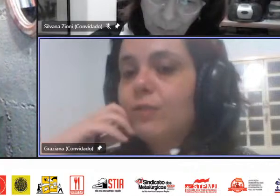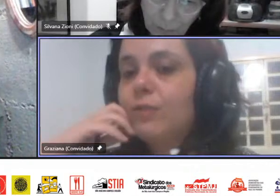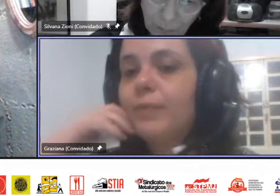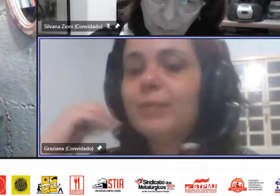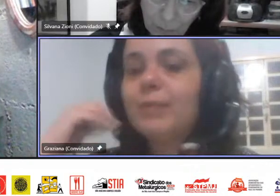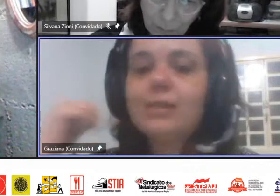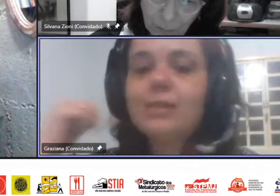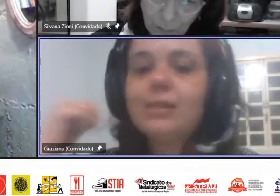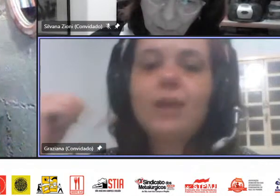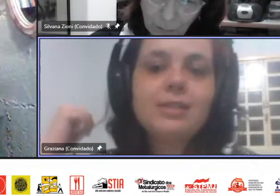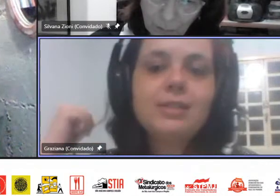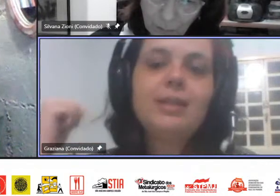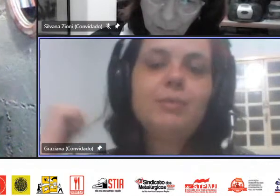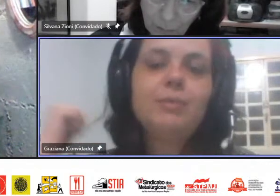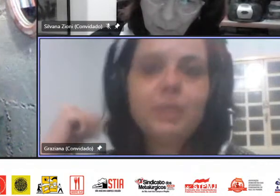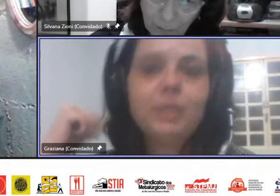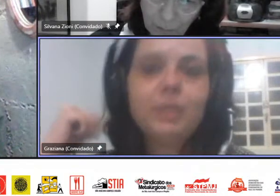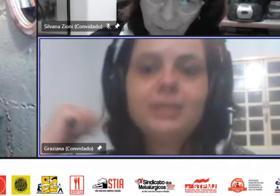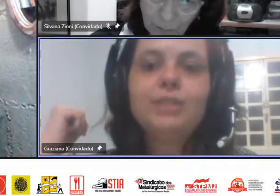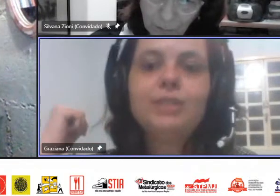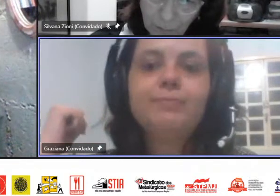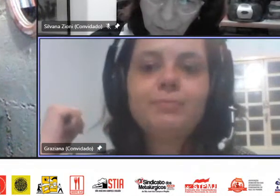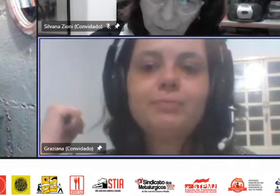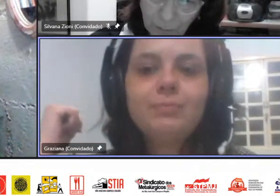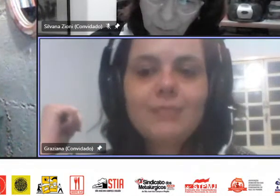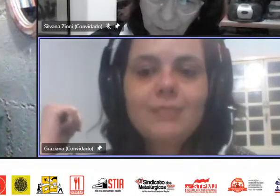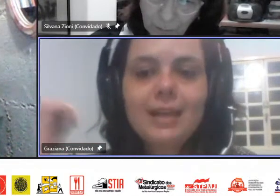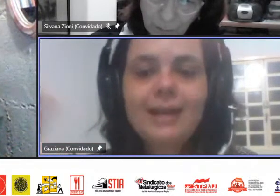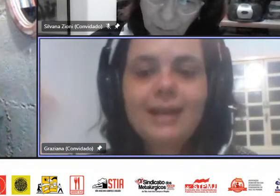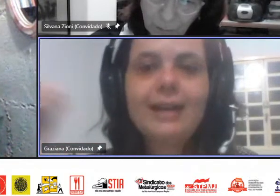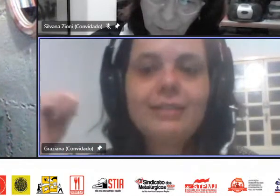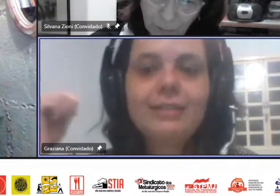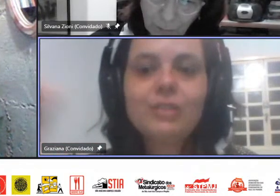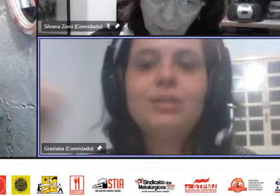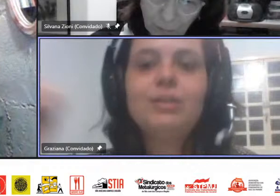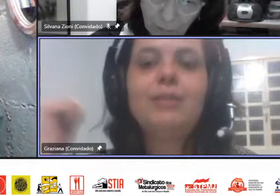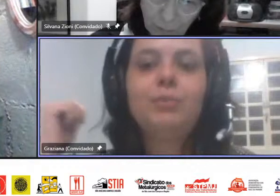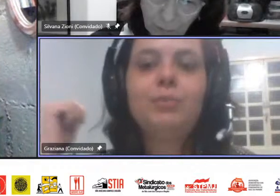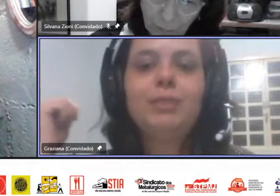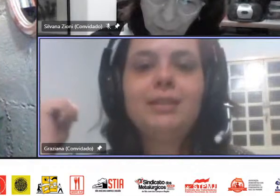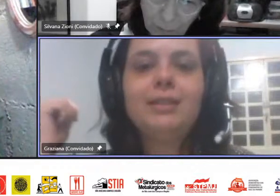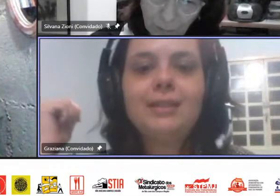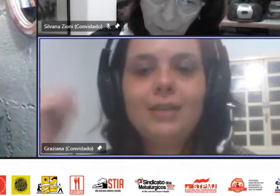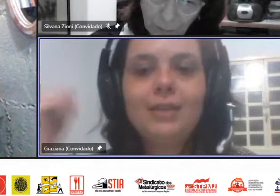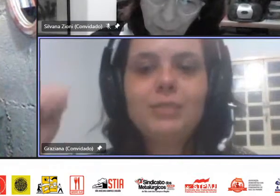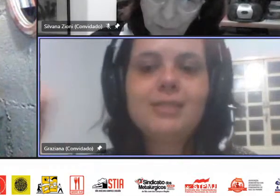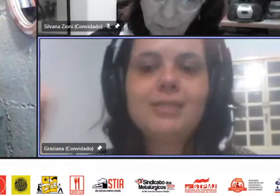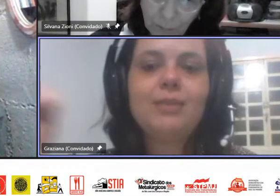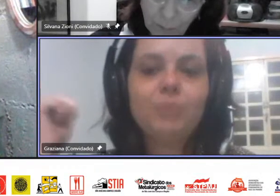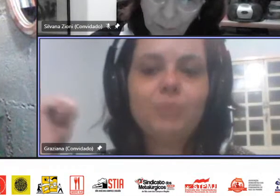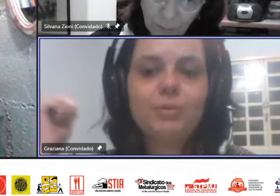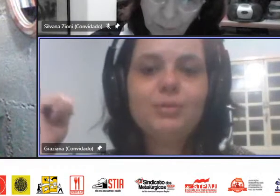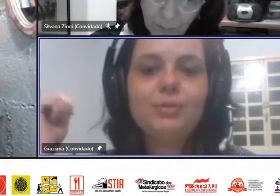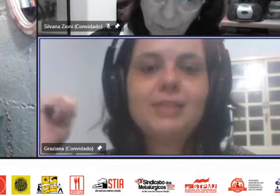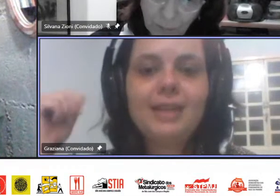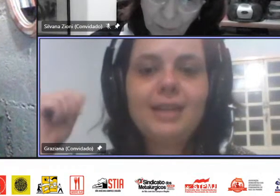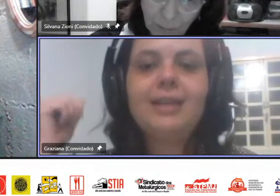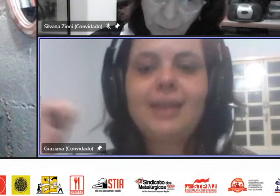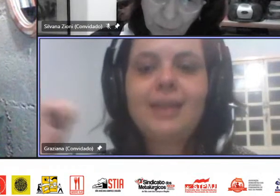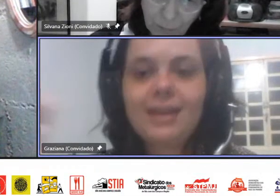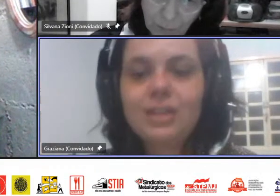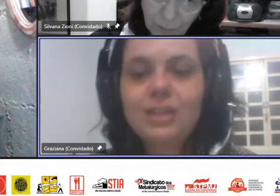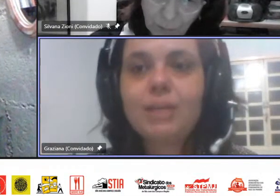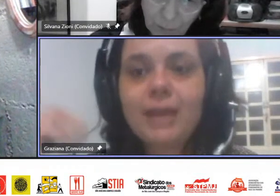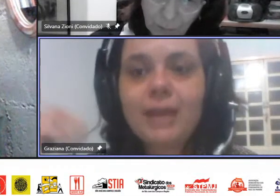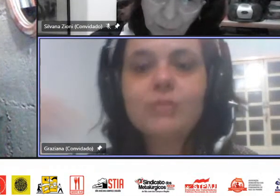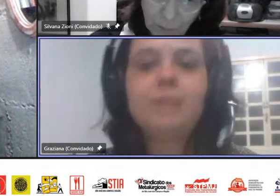civil mas eu acho que seria importante a defensoria pública e o ministério público serem